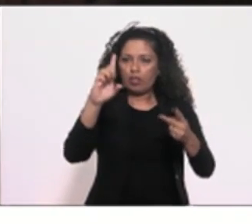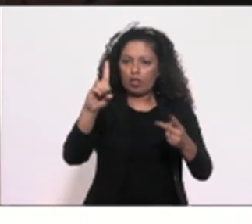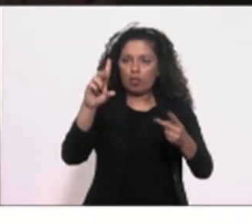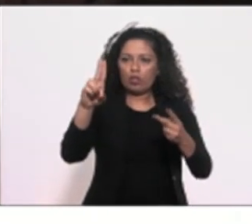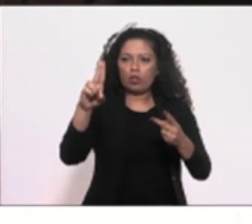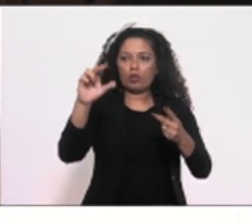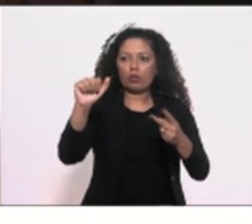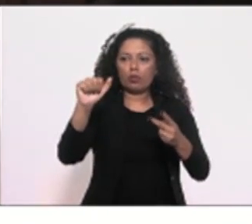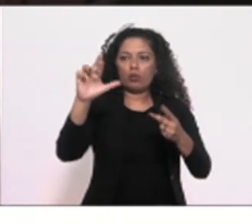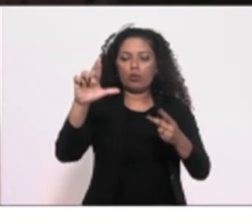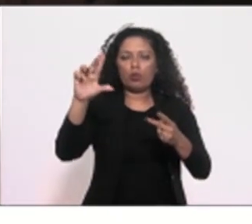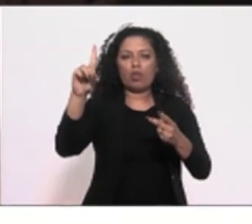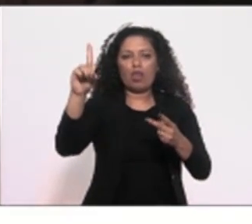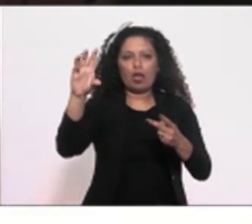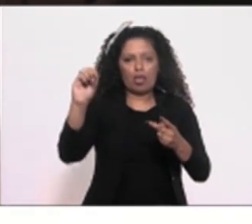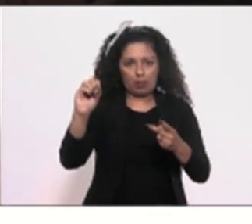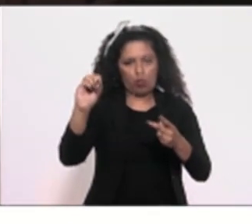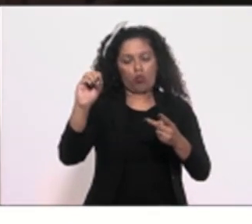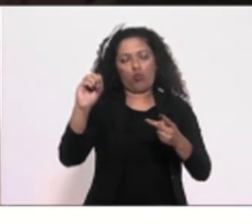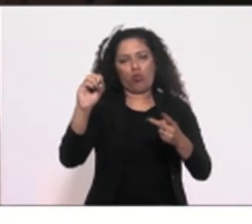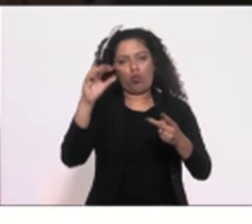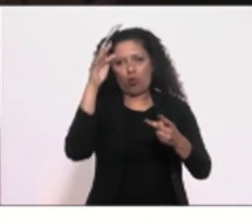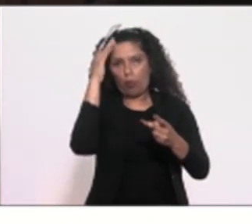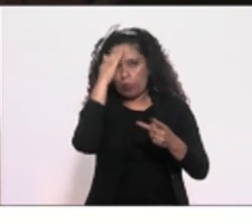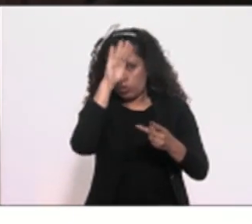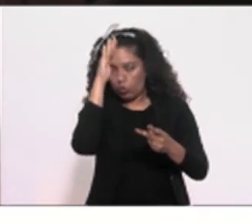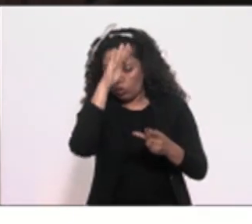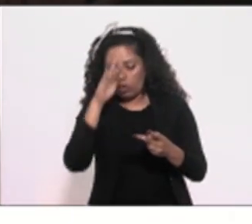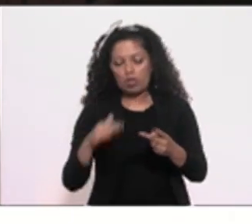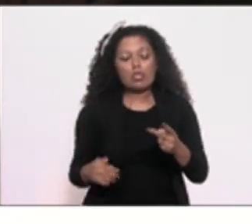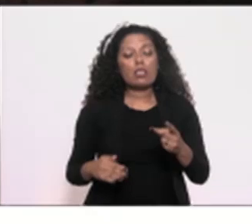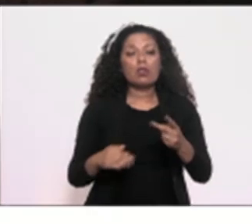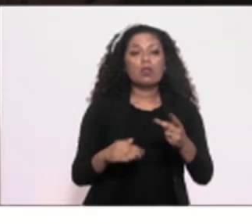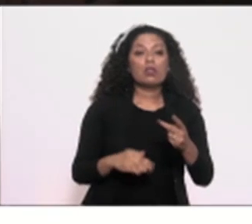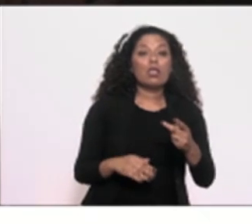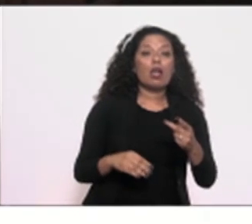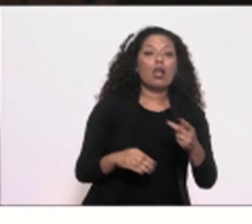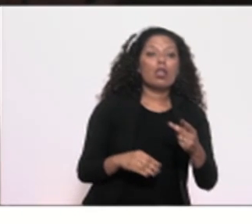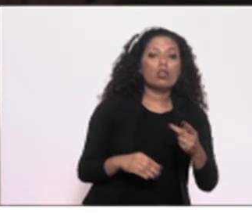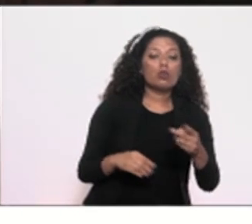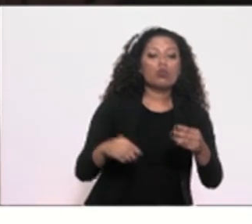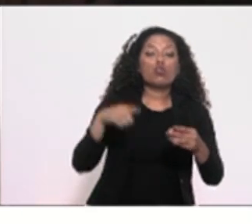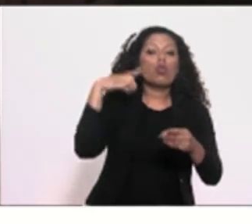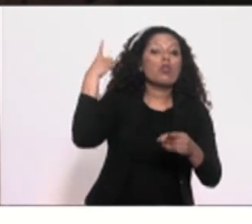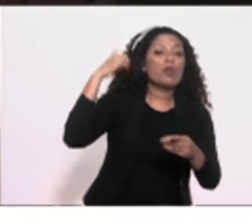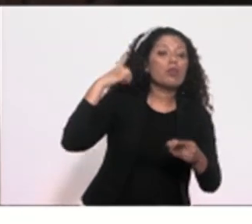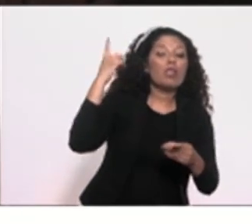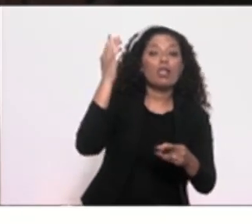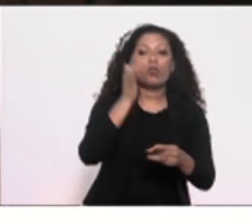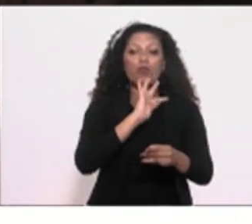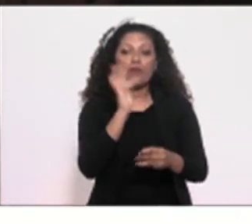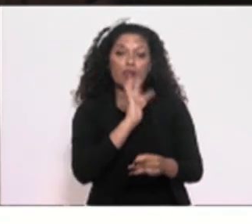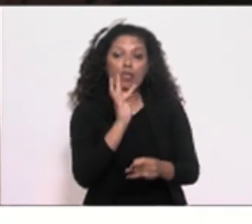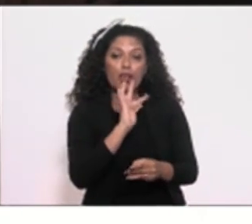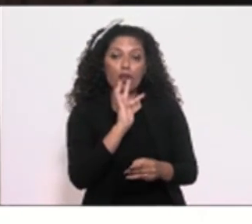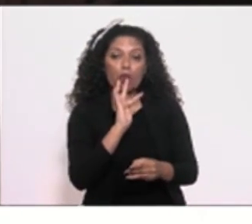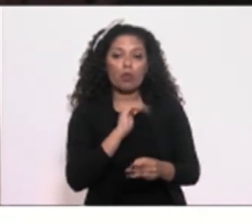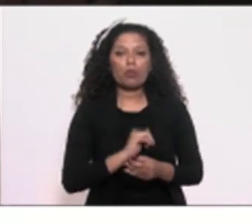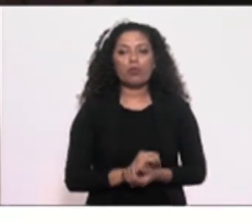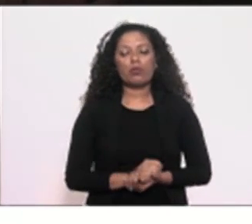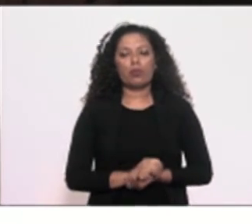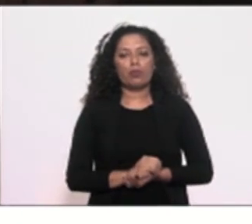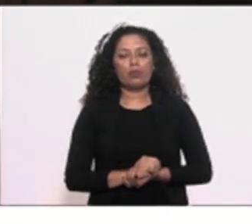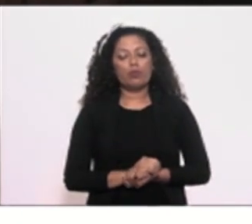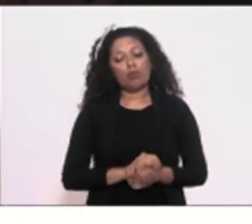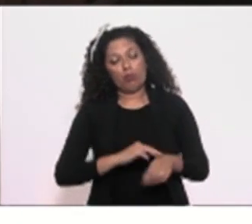Bolsonaro, o mandato de deputado federal. E